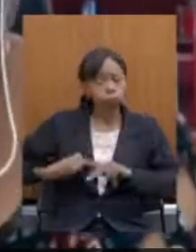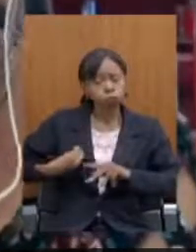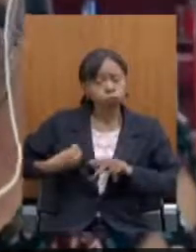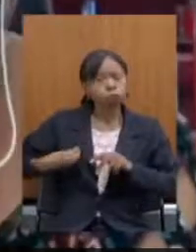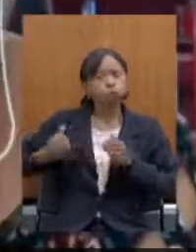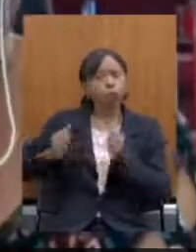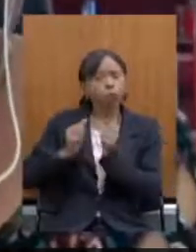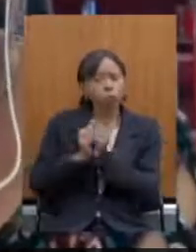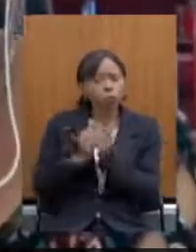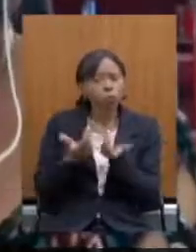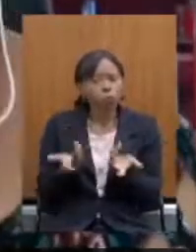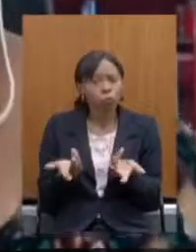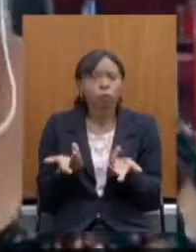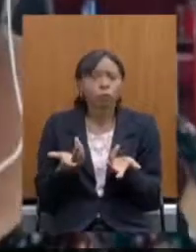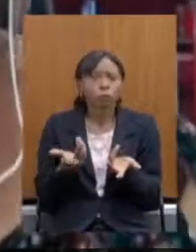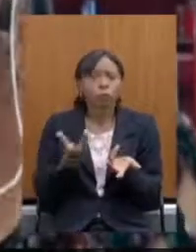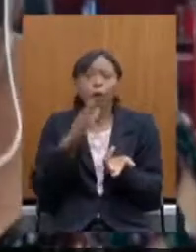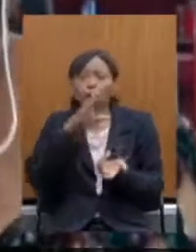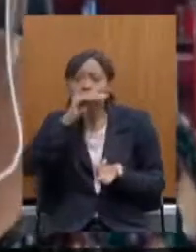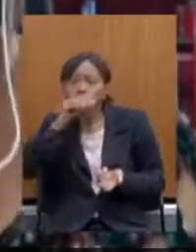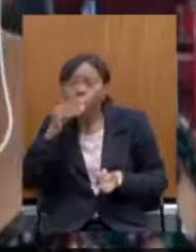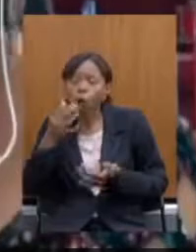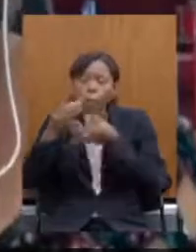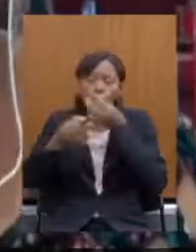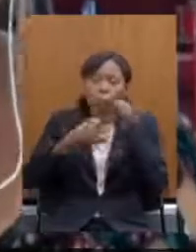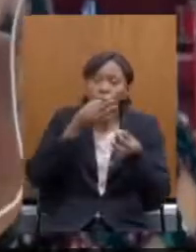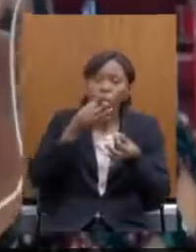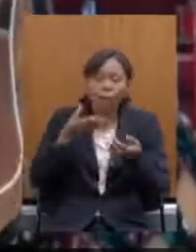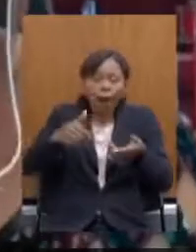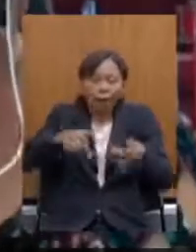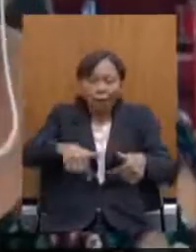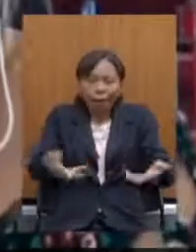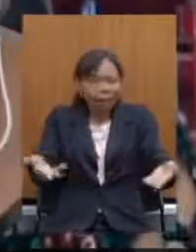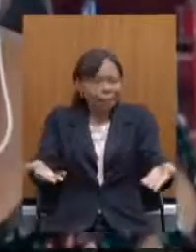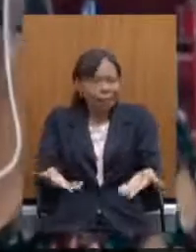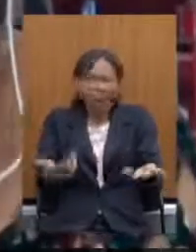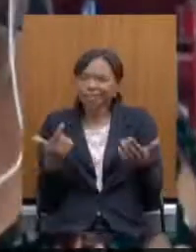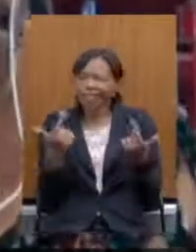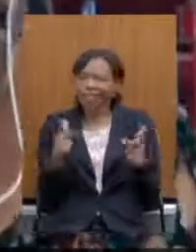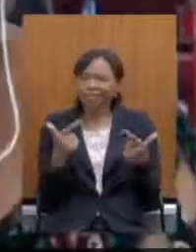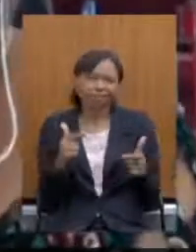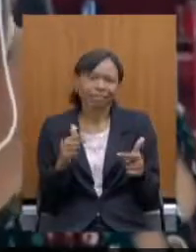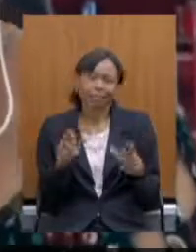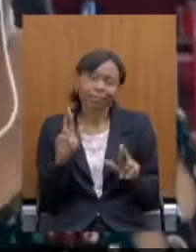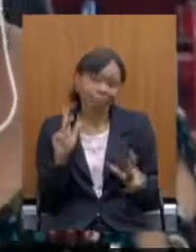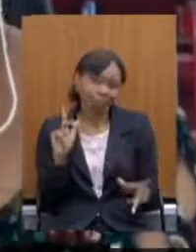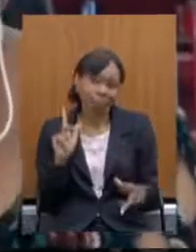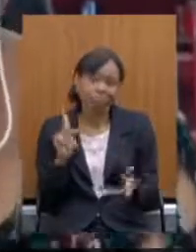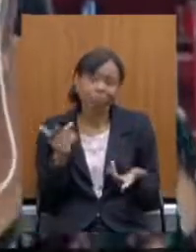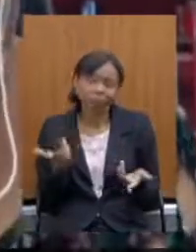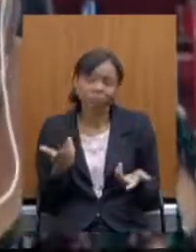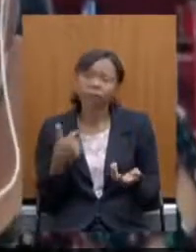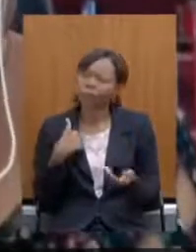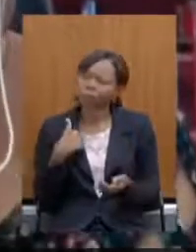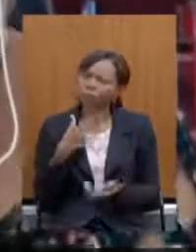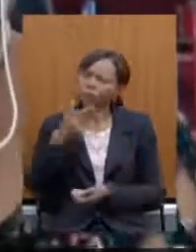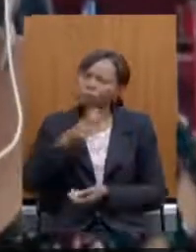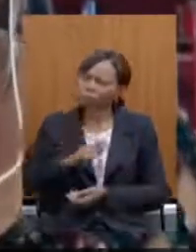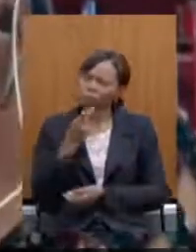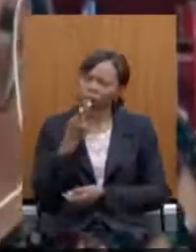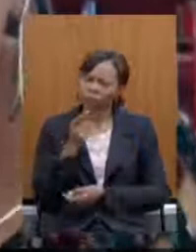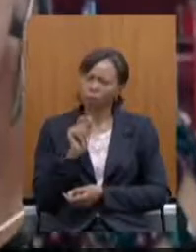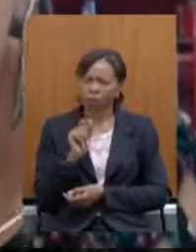dos servidores e servidoras coisa que não está acontecendo aqui então eu insisto mais uma vez neste momento